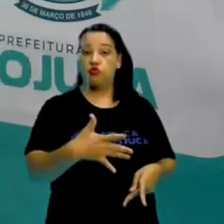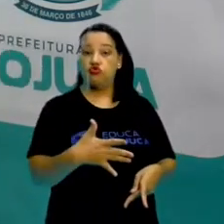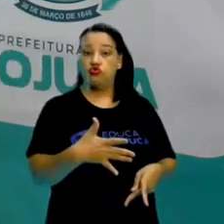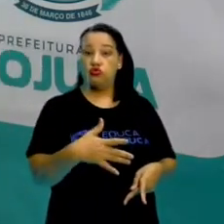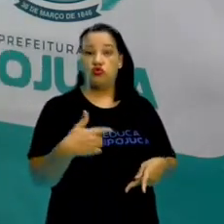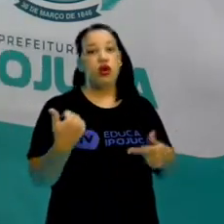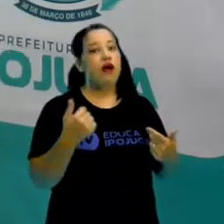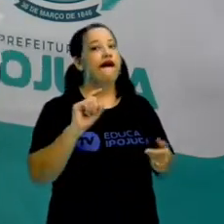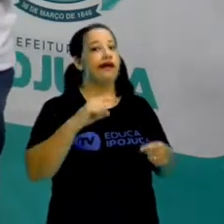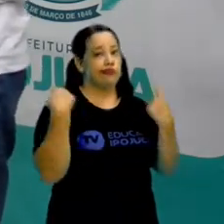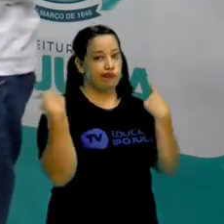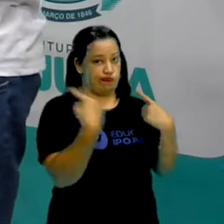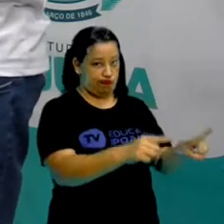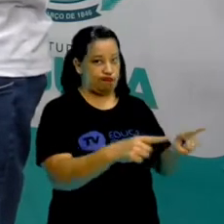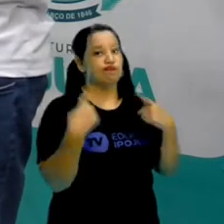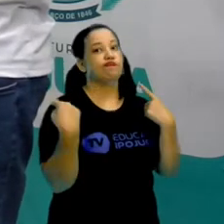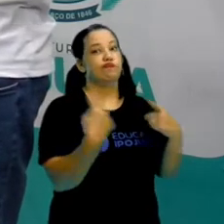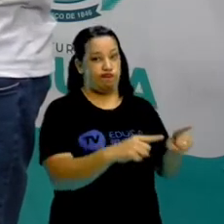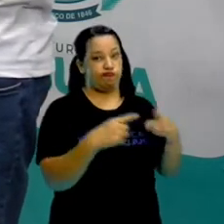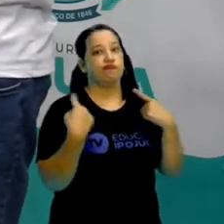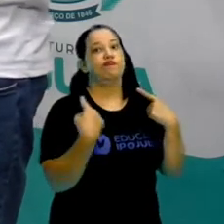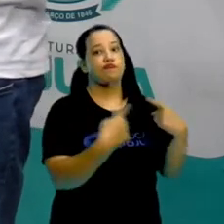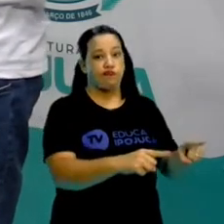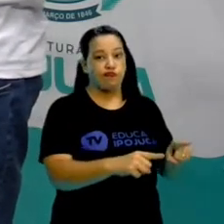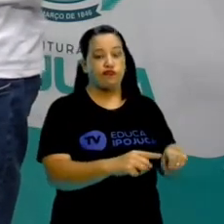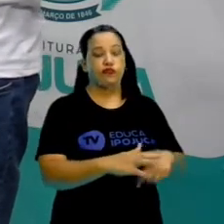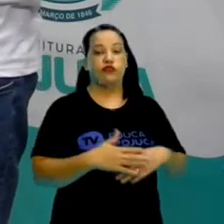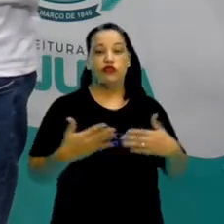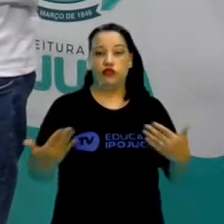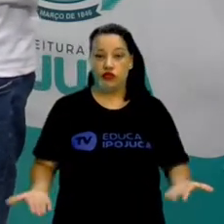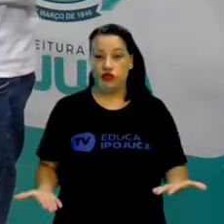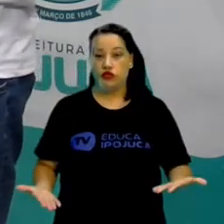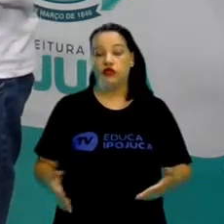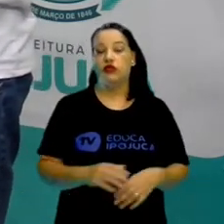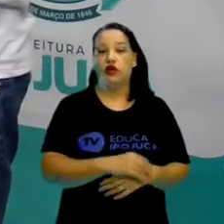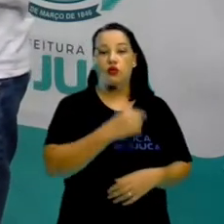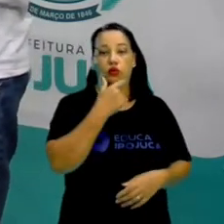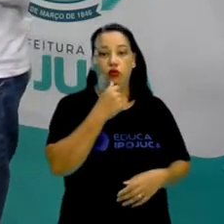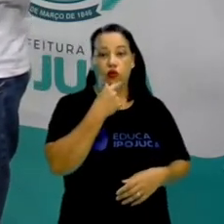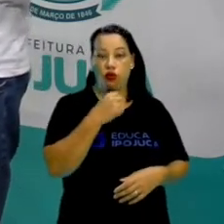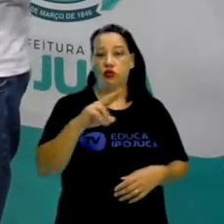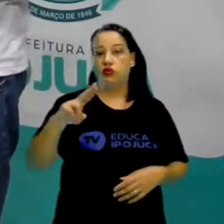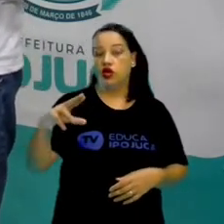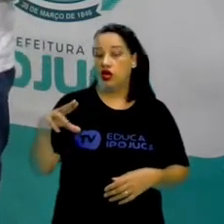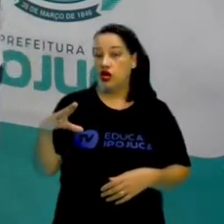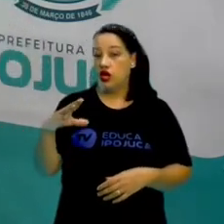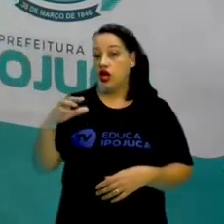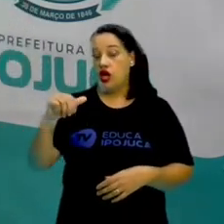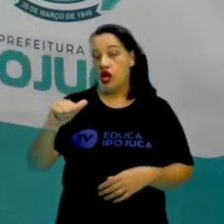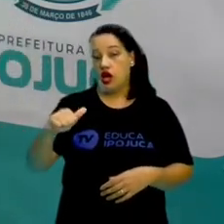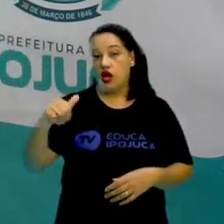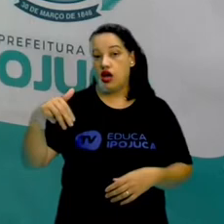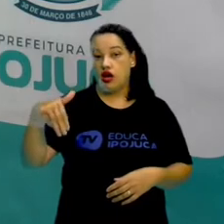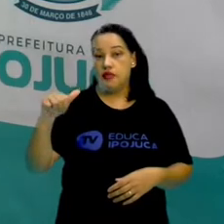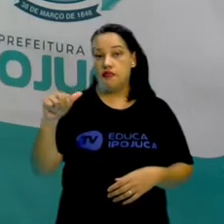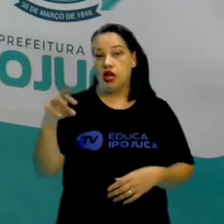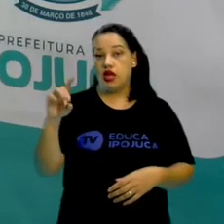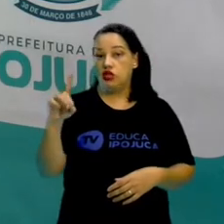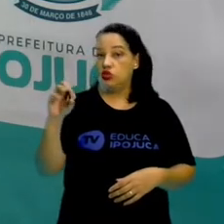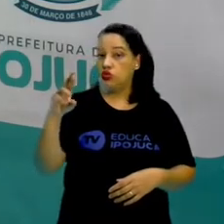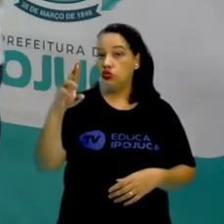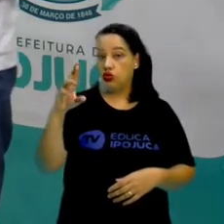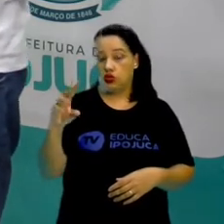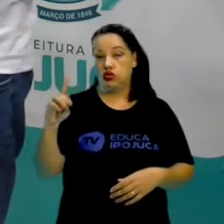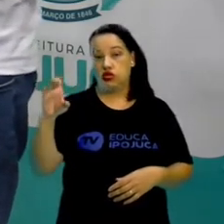dessa resistência contra os holandeses. Então o capitão Morro, Amador de Araújo, ele vai ser uma dessas lideranças